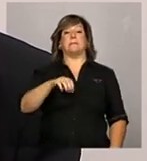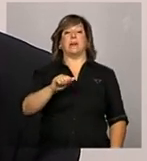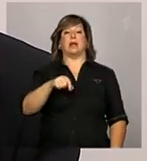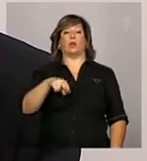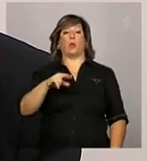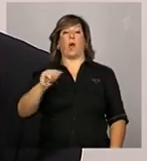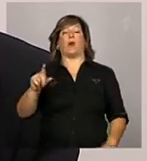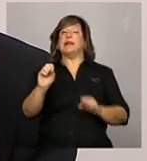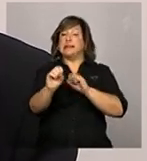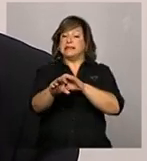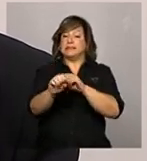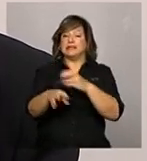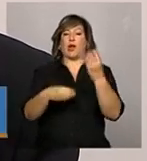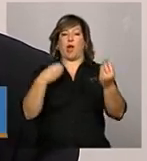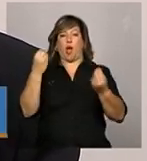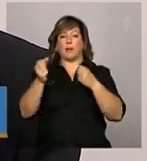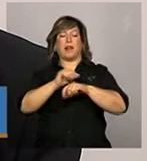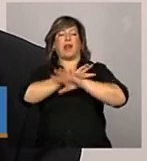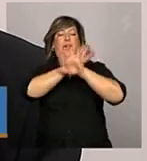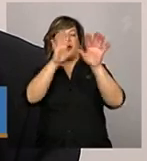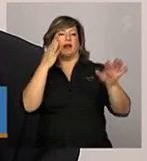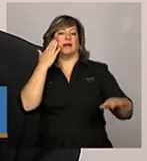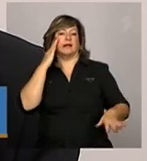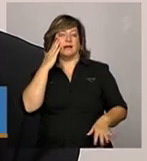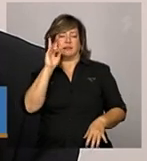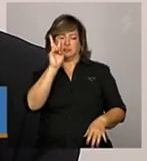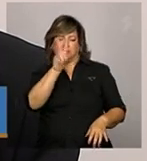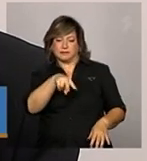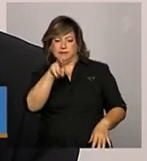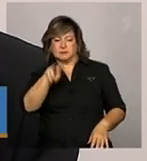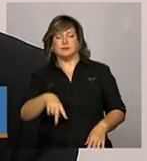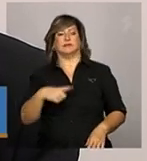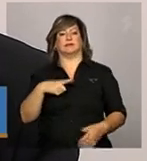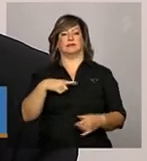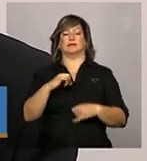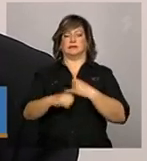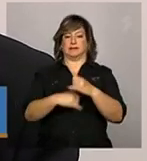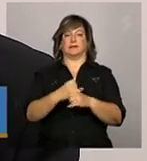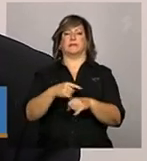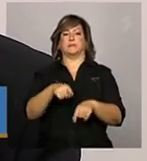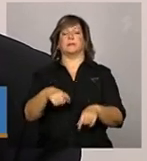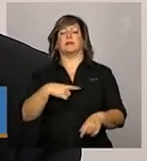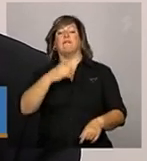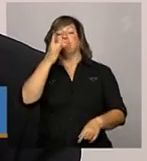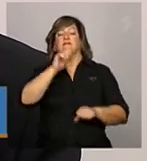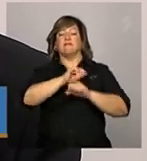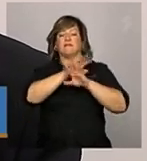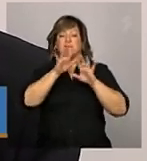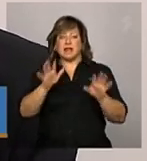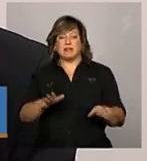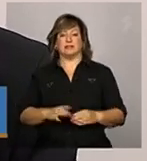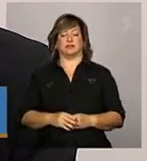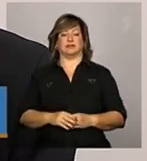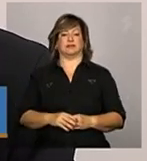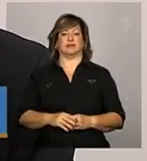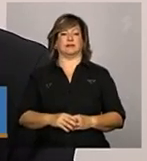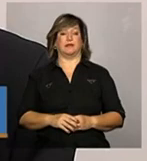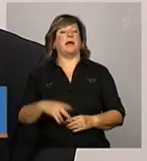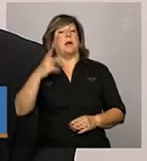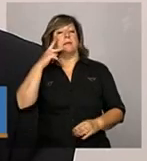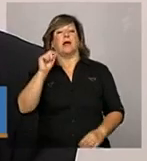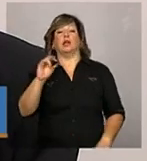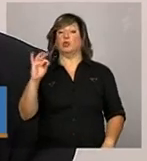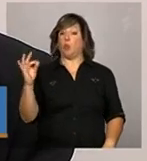esse preenchimento. A linguagem do manual tentamos traduzir uma linguagem fácil, fácil, compreensão, para que